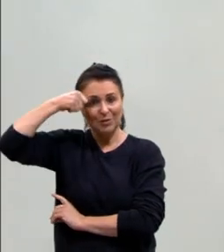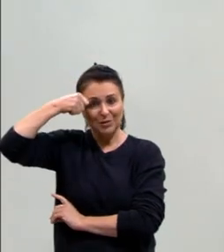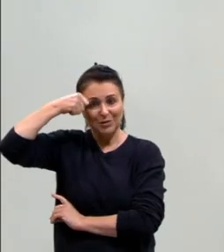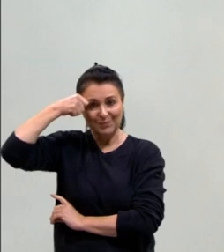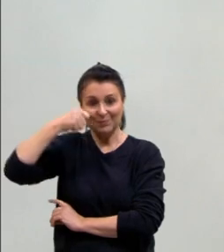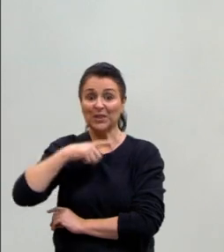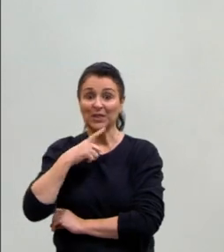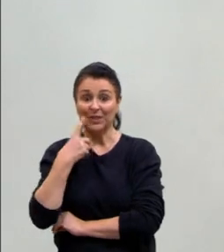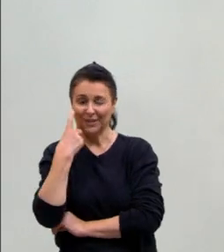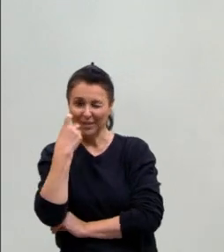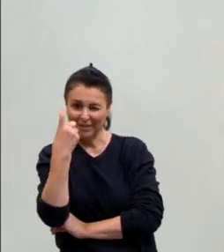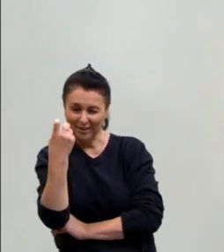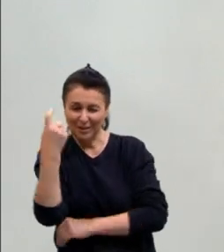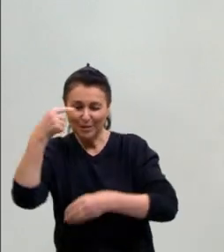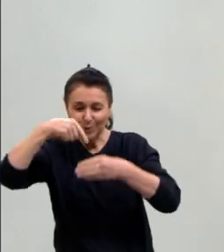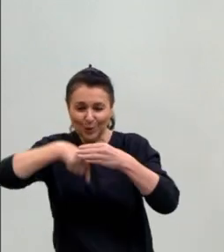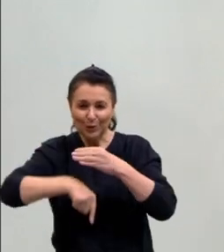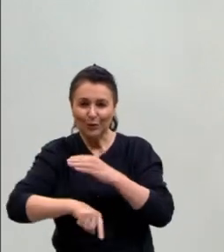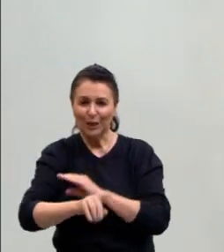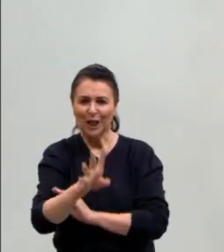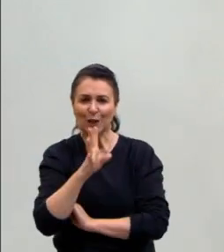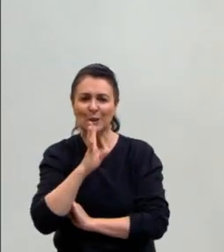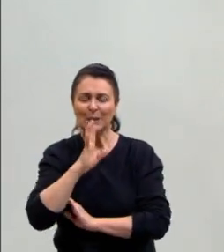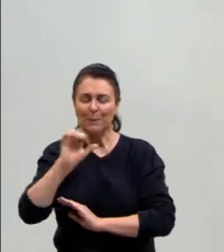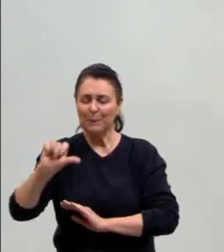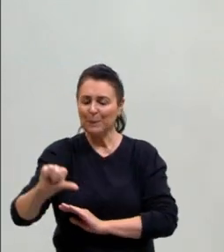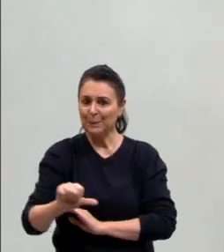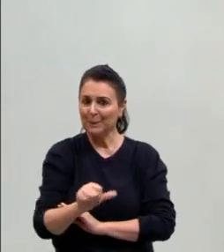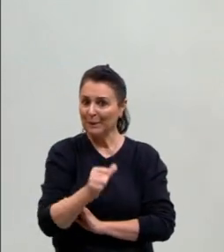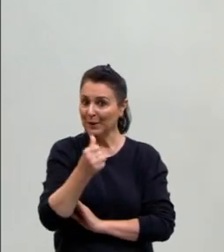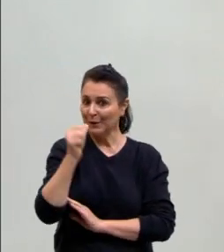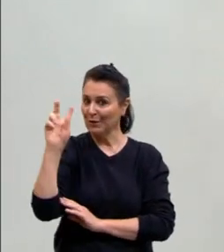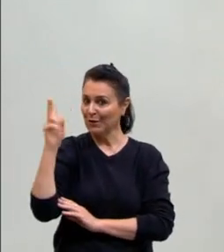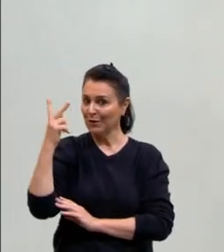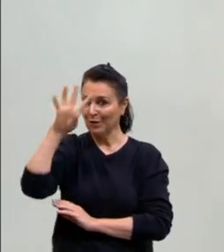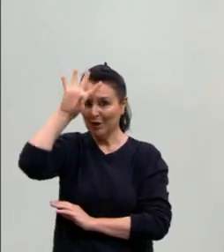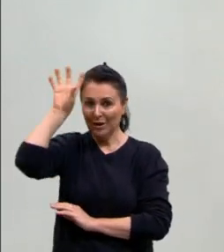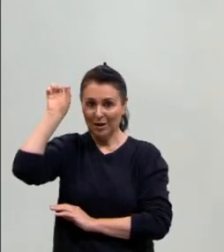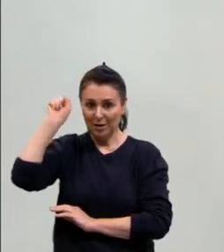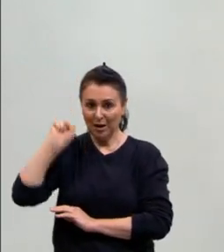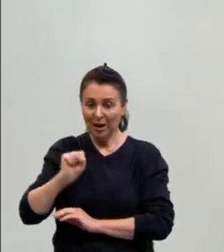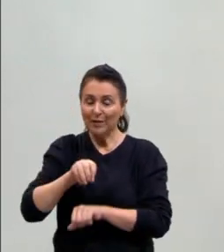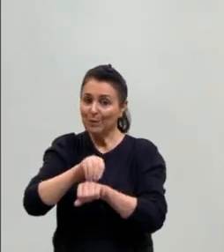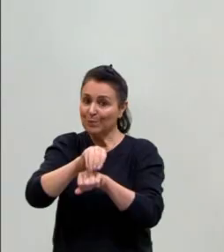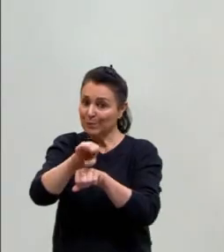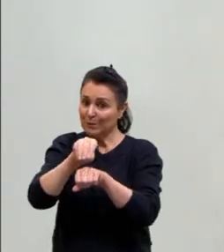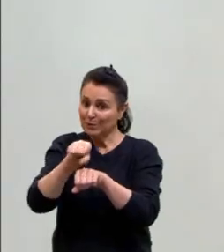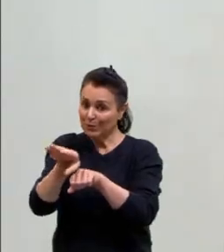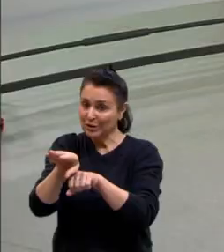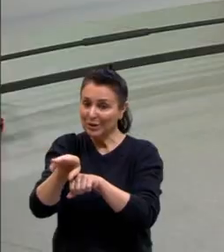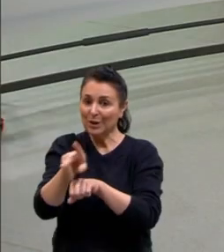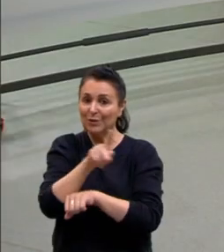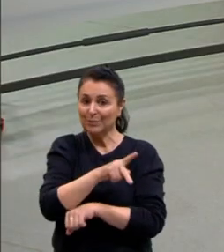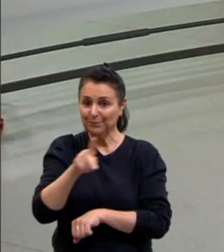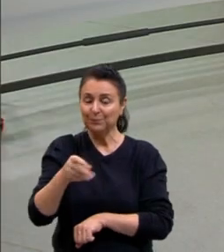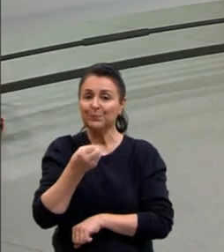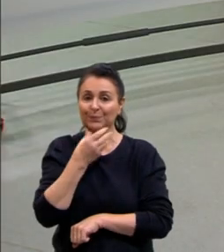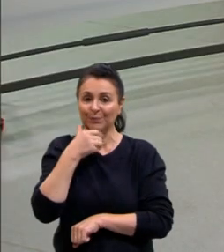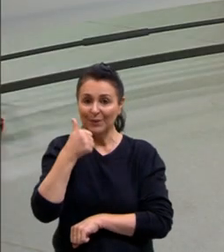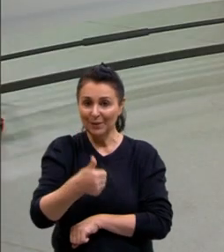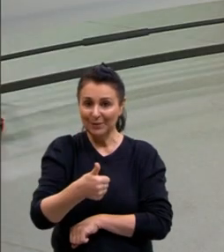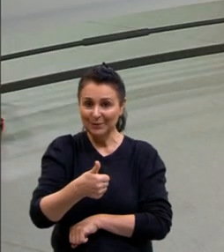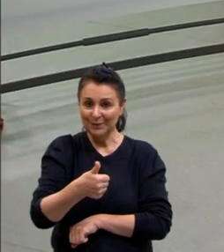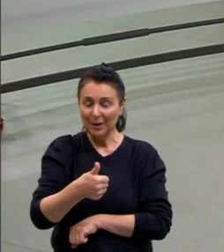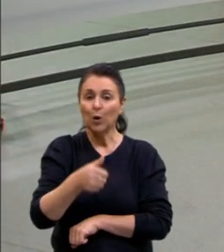têm interesse em se aprofundar, em conhecer um pouco melhor a história da África, recomendo fortemente esse livro aqui, muito bom, o professor